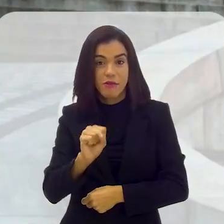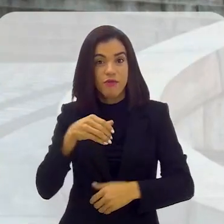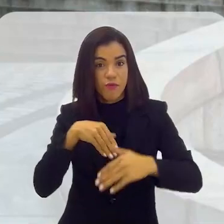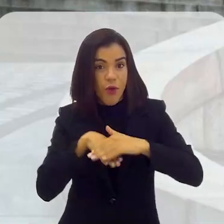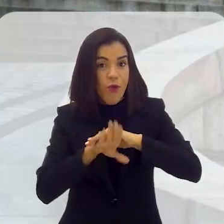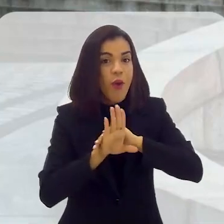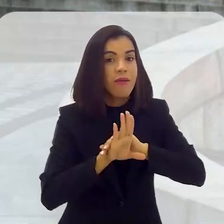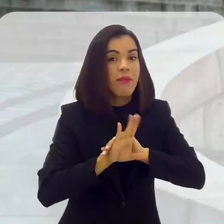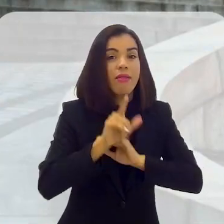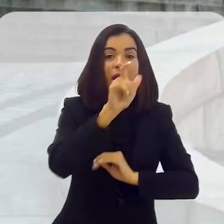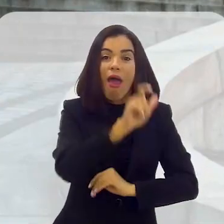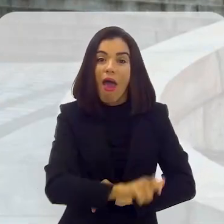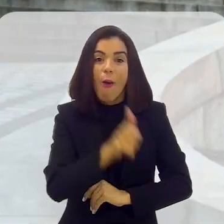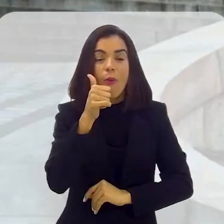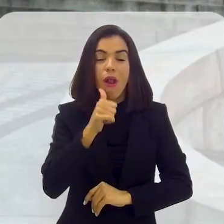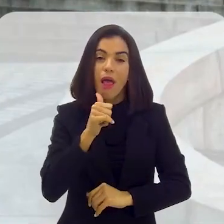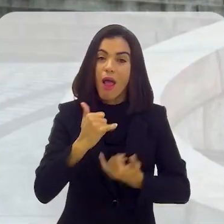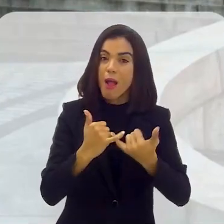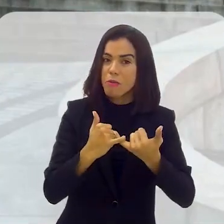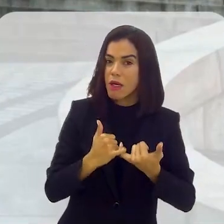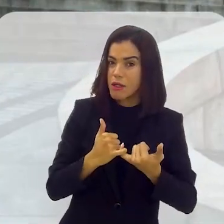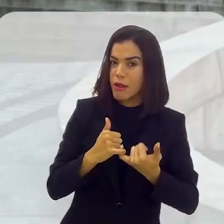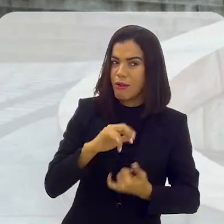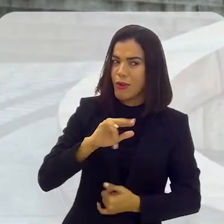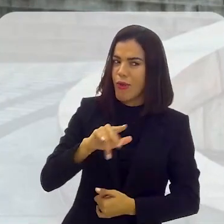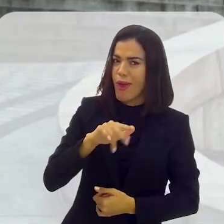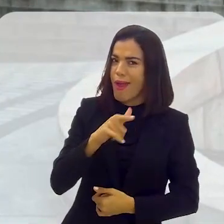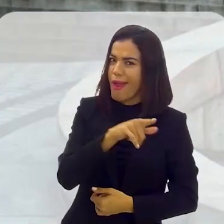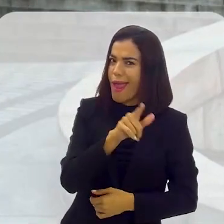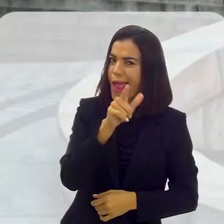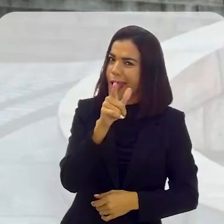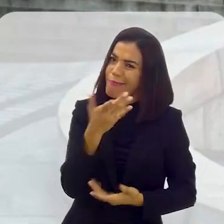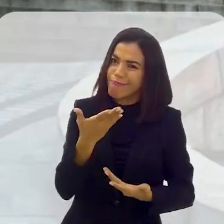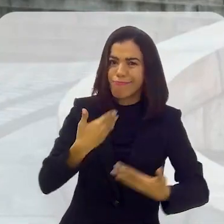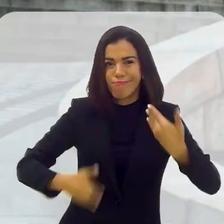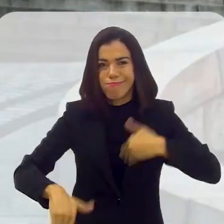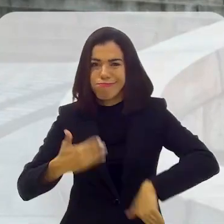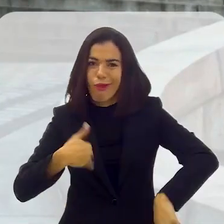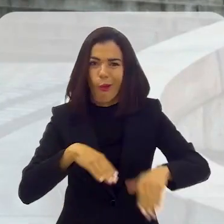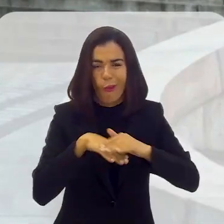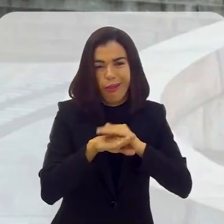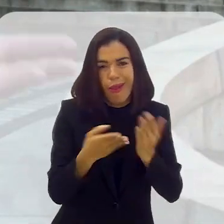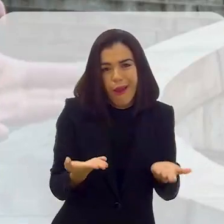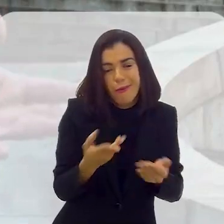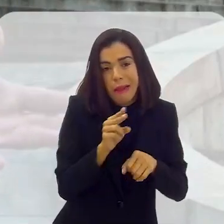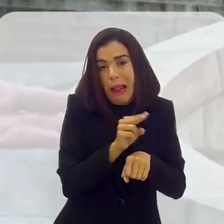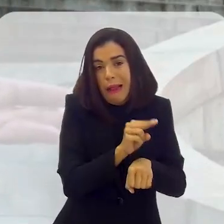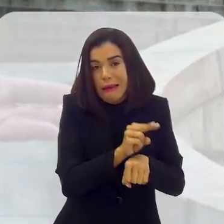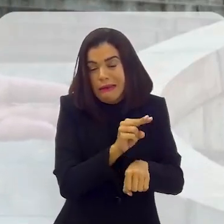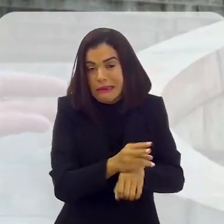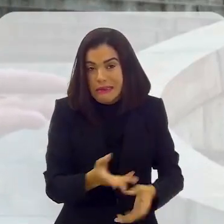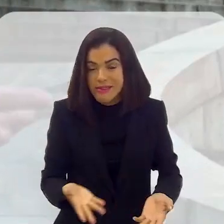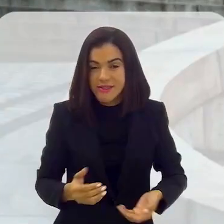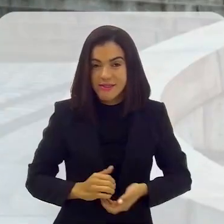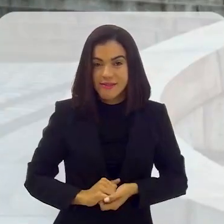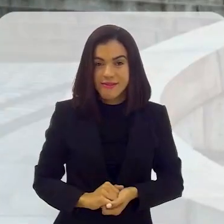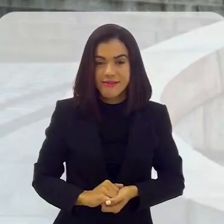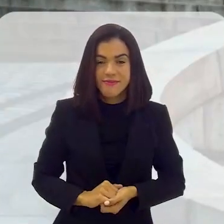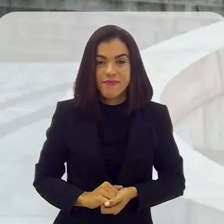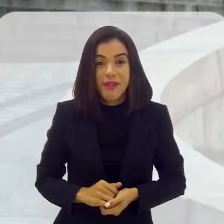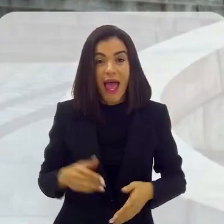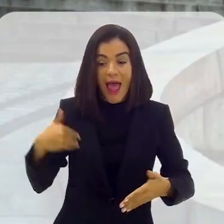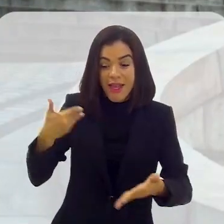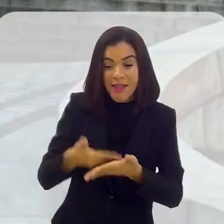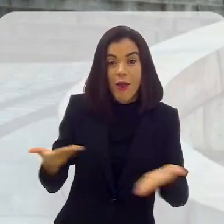Paraíba do Sul, foi guardada por uma amante. Não era a parte que ela gostaria de ter guardado, mas foi o que foi possível preservar.